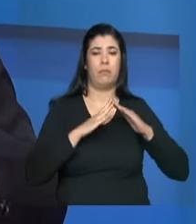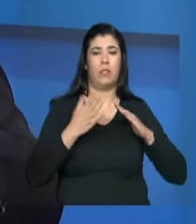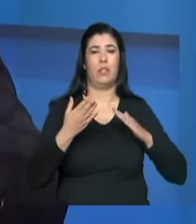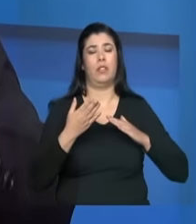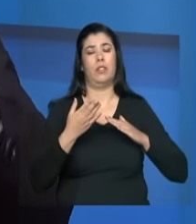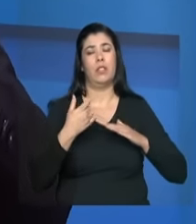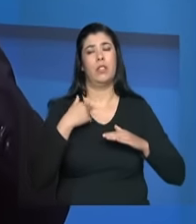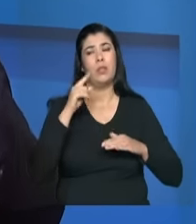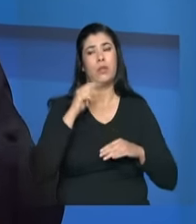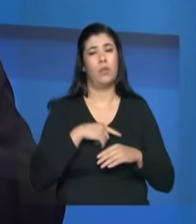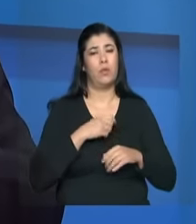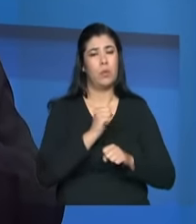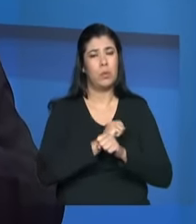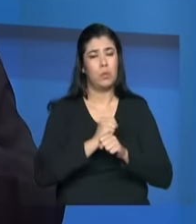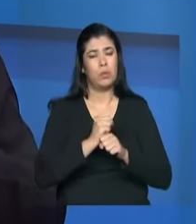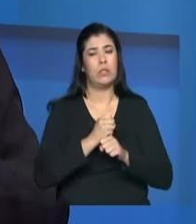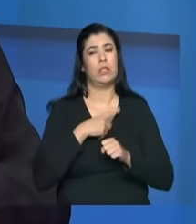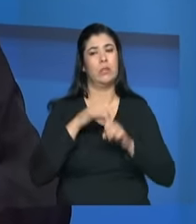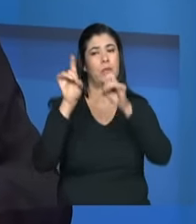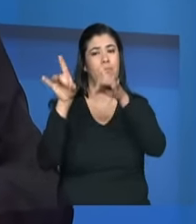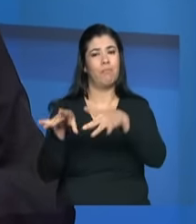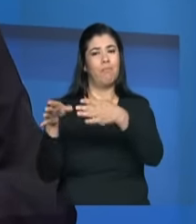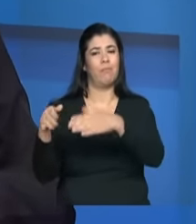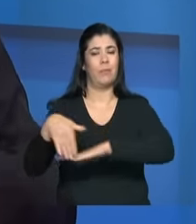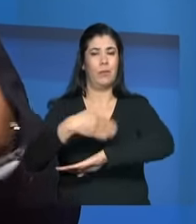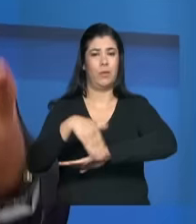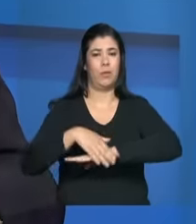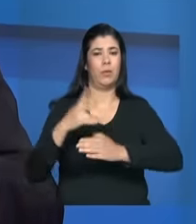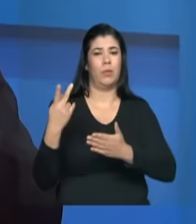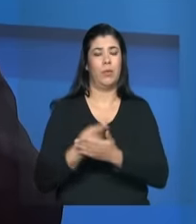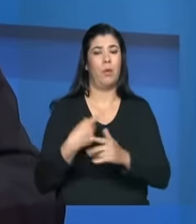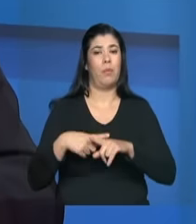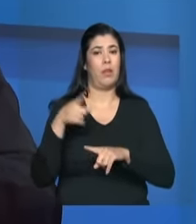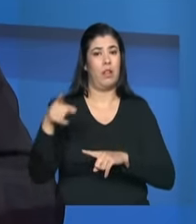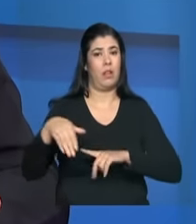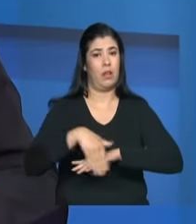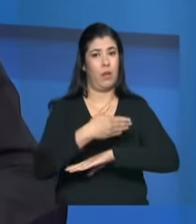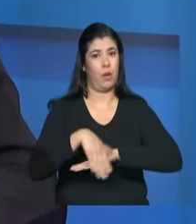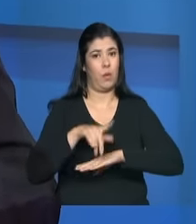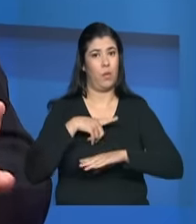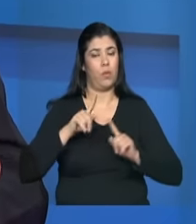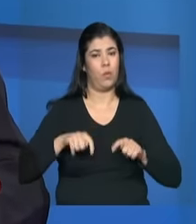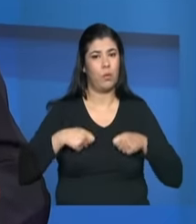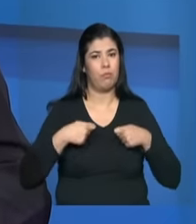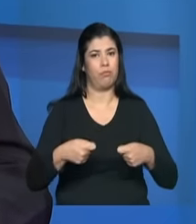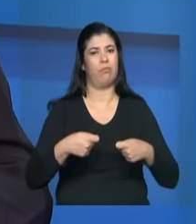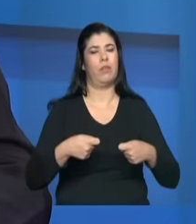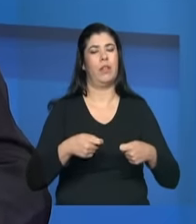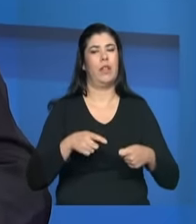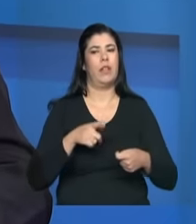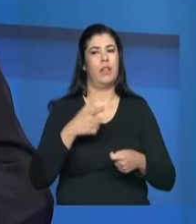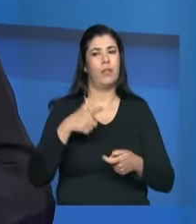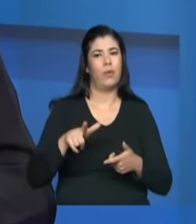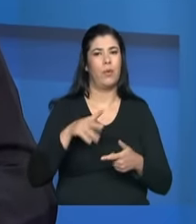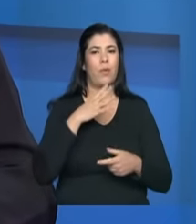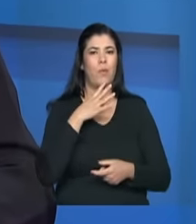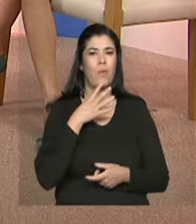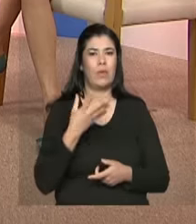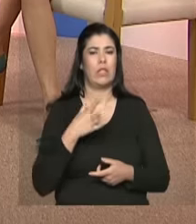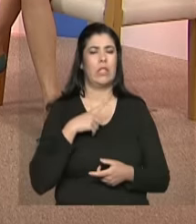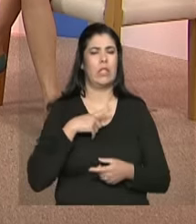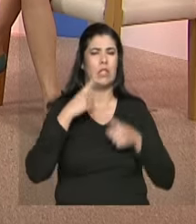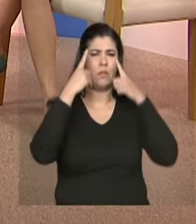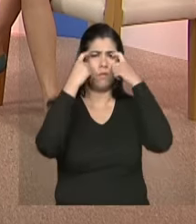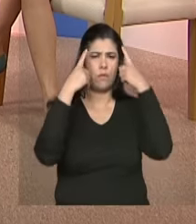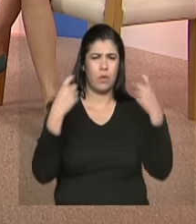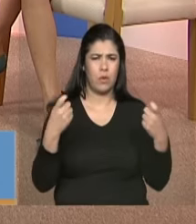mais difícil é ela se distanciar. Porque a rua traz em si outros desafios, não é a rua em si. São as violências,